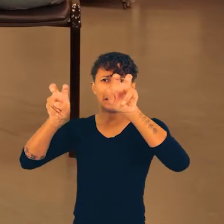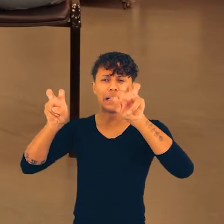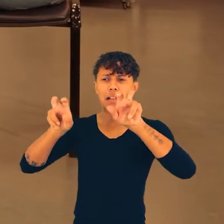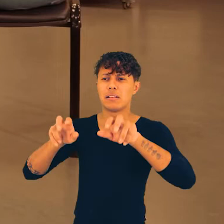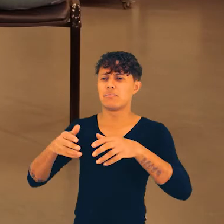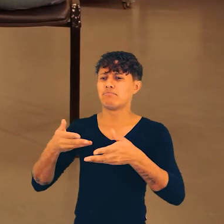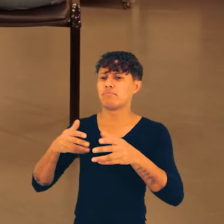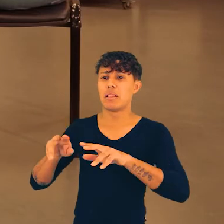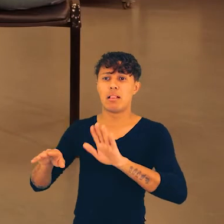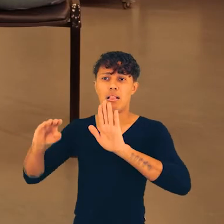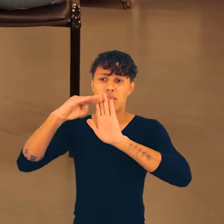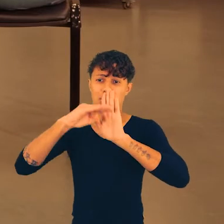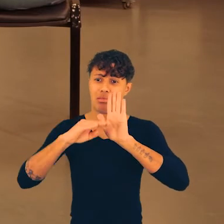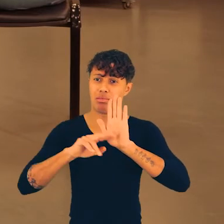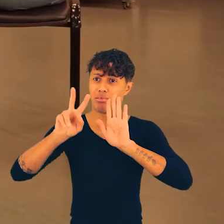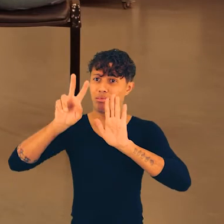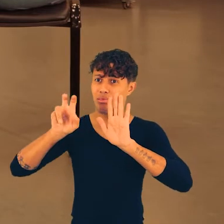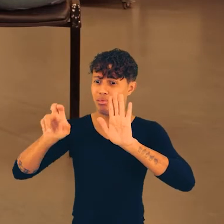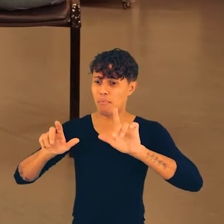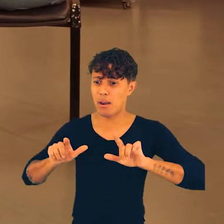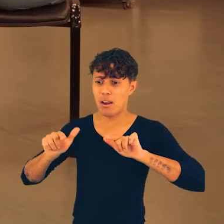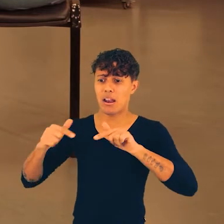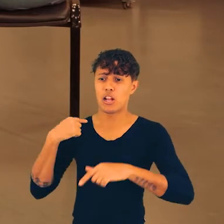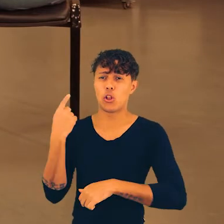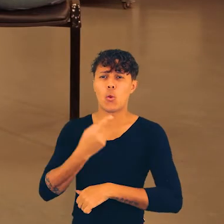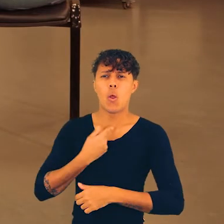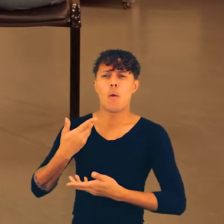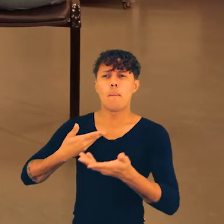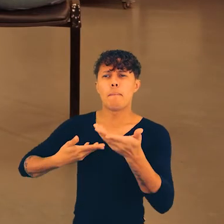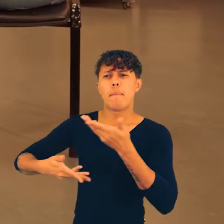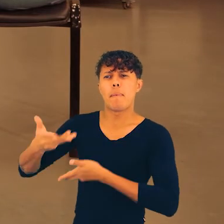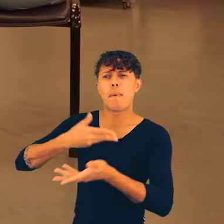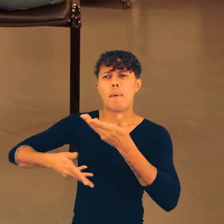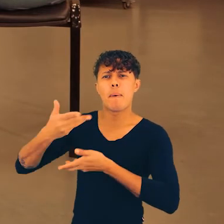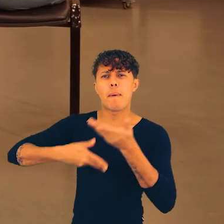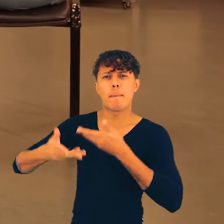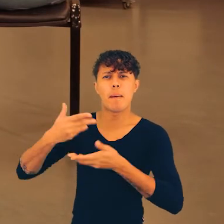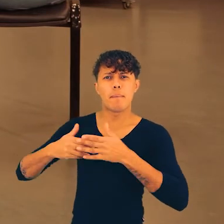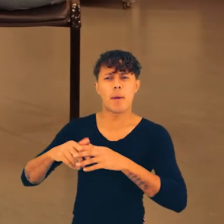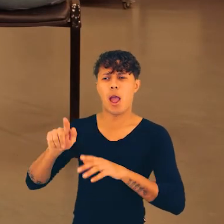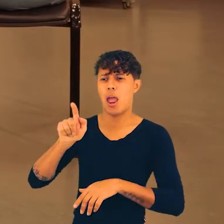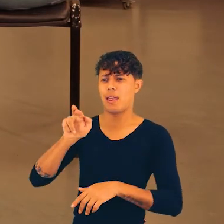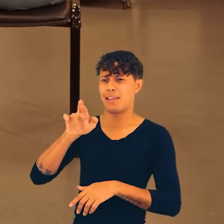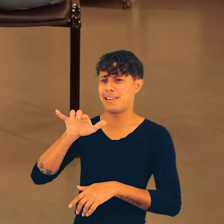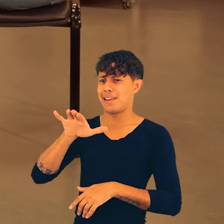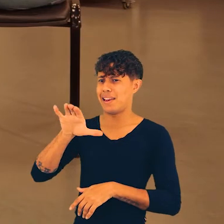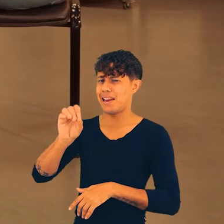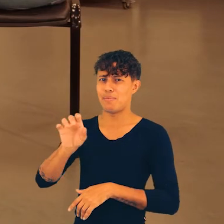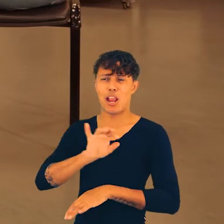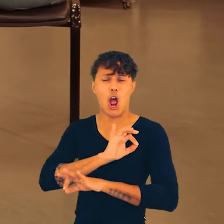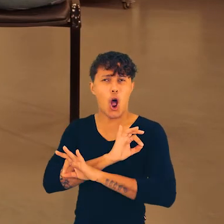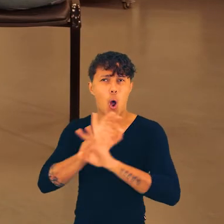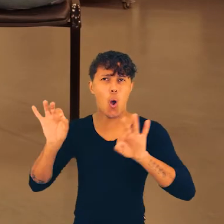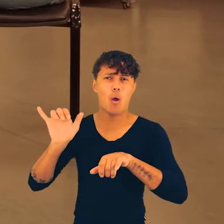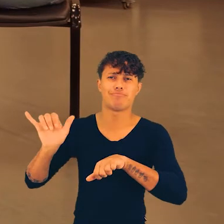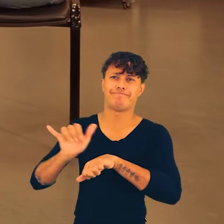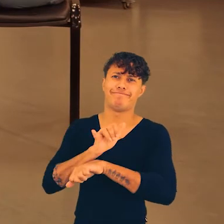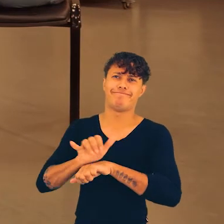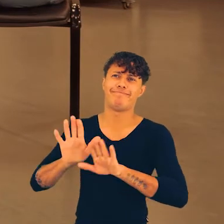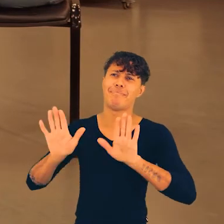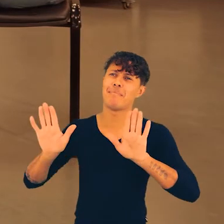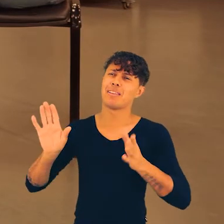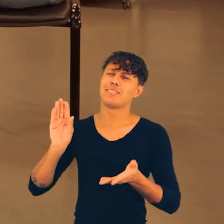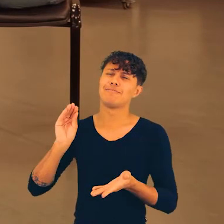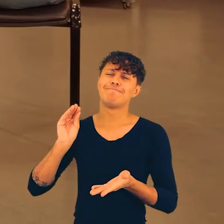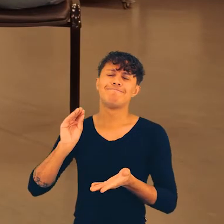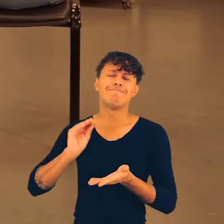né, acesso a essa discussão, assim, a essas pautas e conversar mais e tentar levar no Grêmio, né? O Grêmio